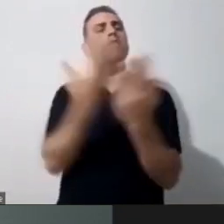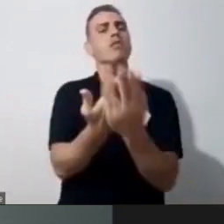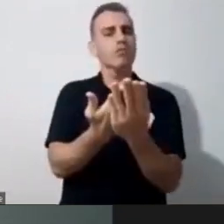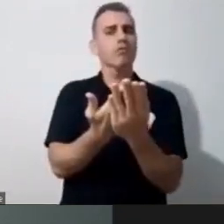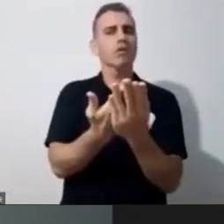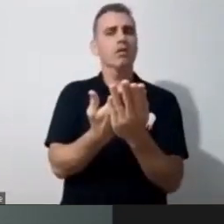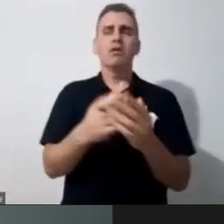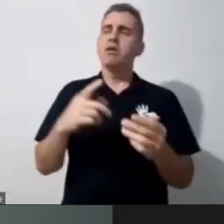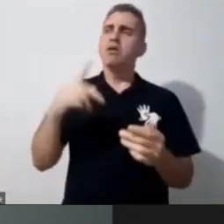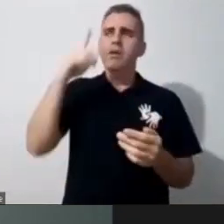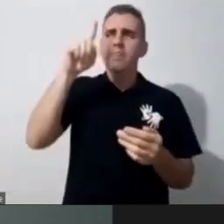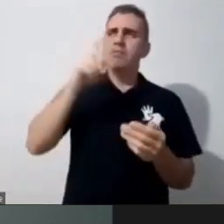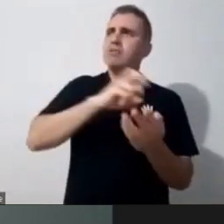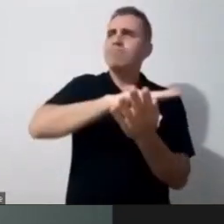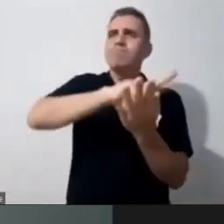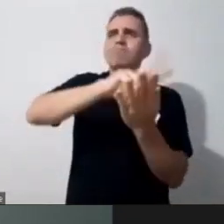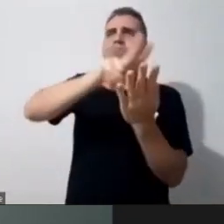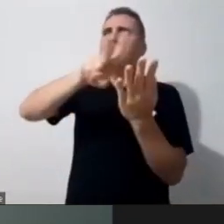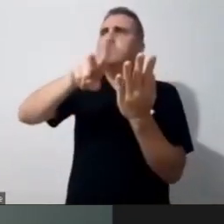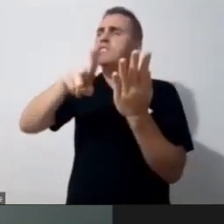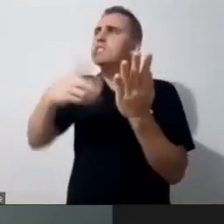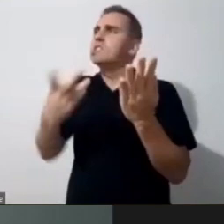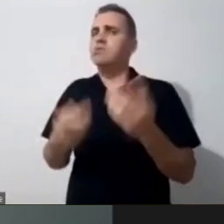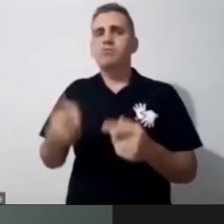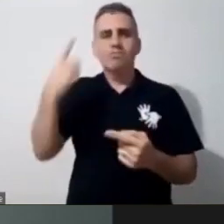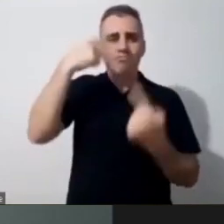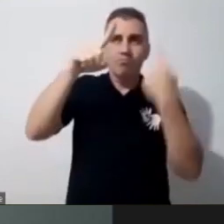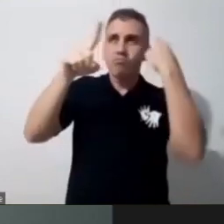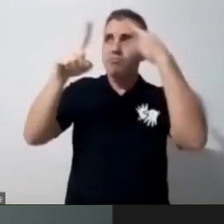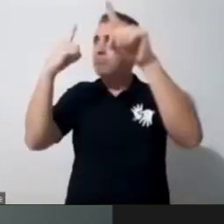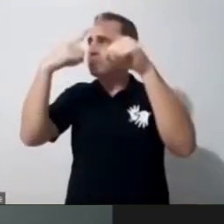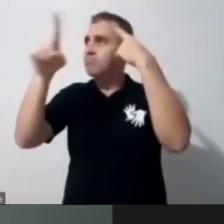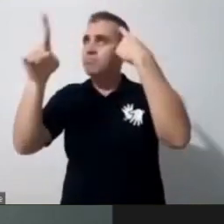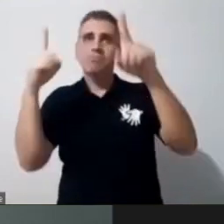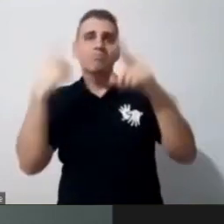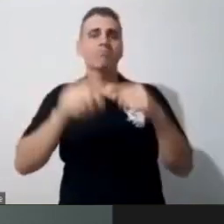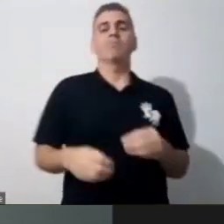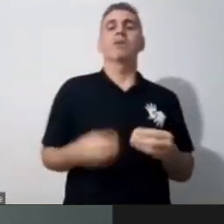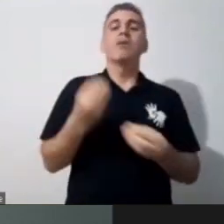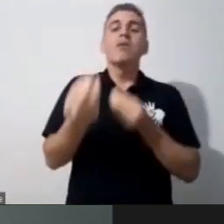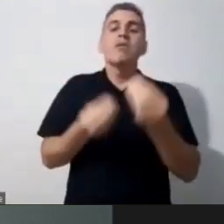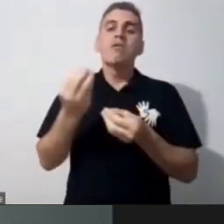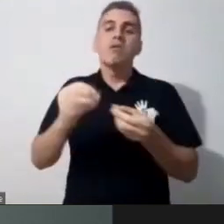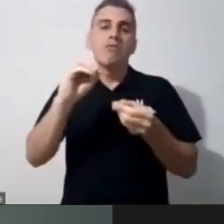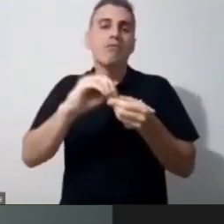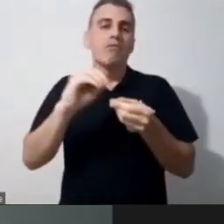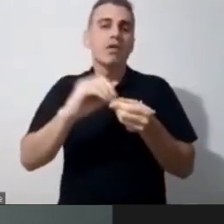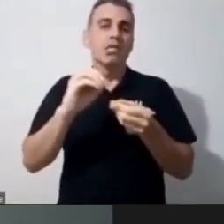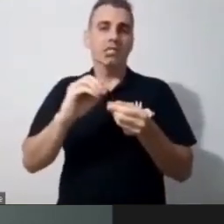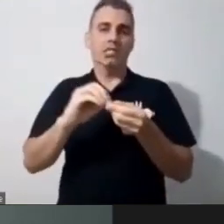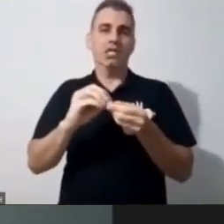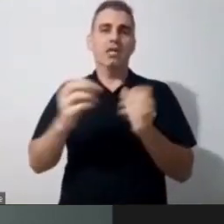atividades, diversos, repensar foi preciso em todo esse período, porque essa conexão, ela já